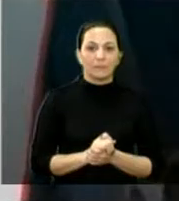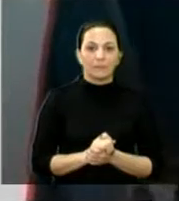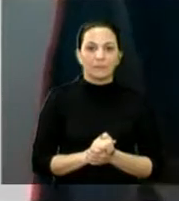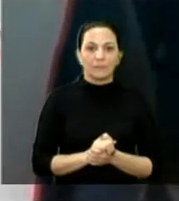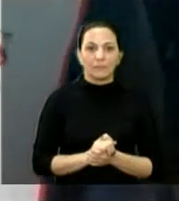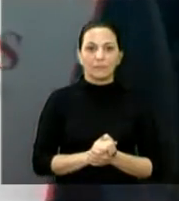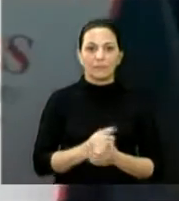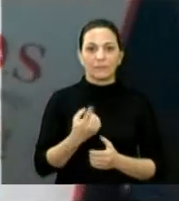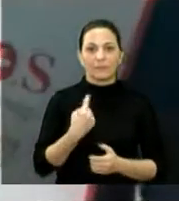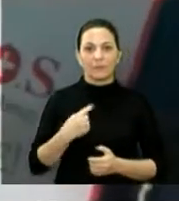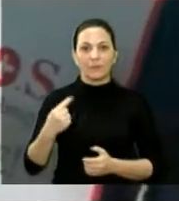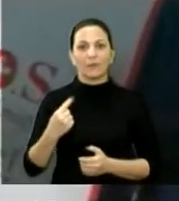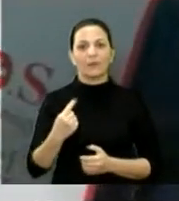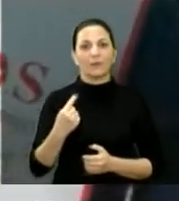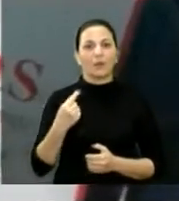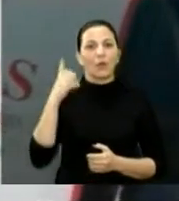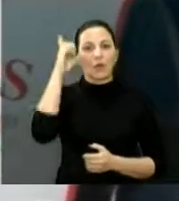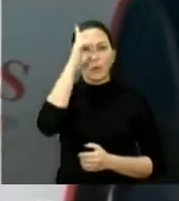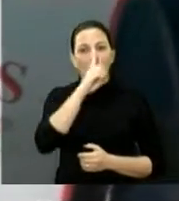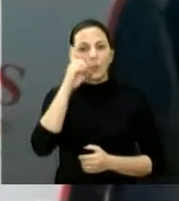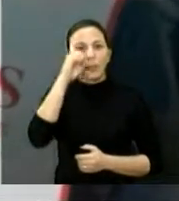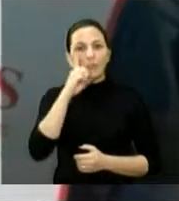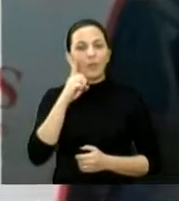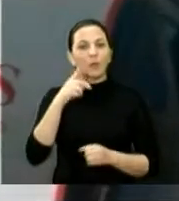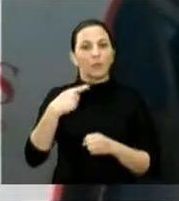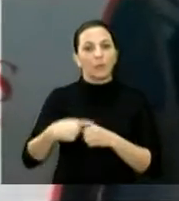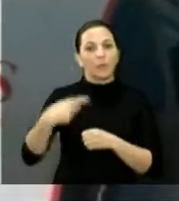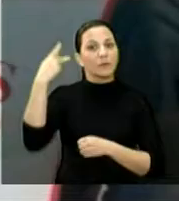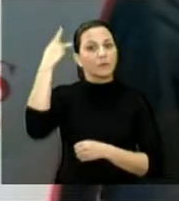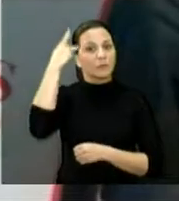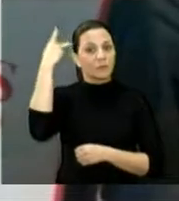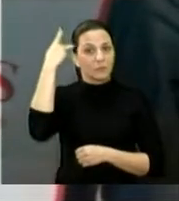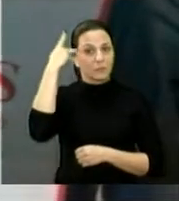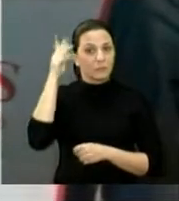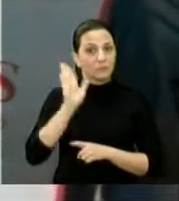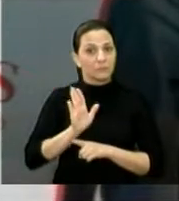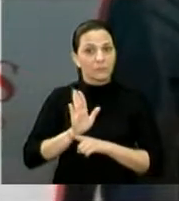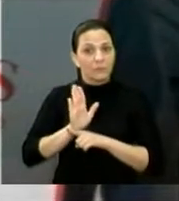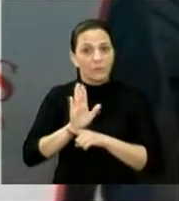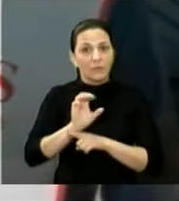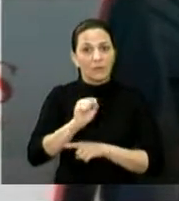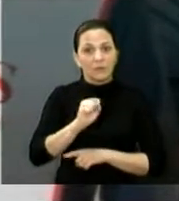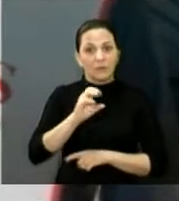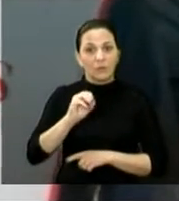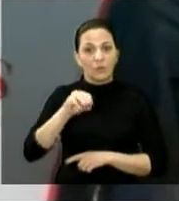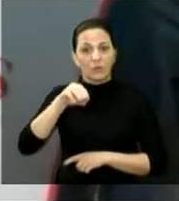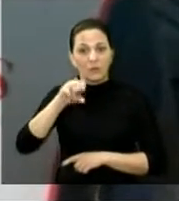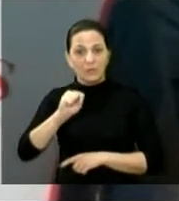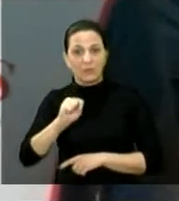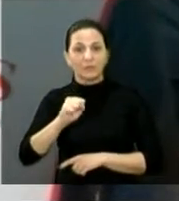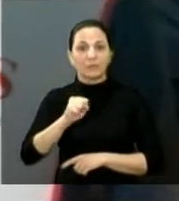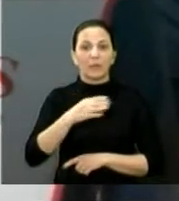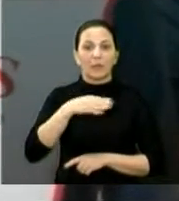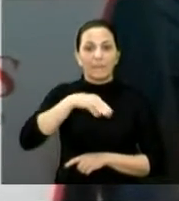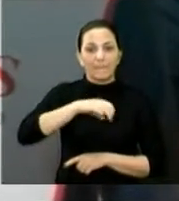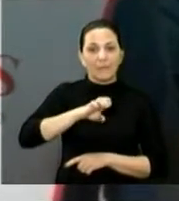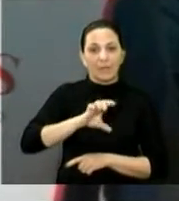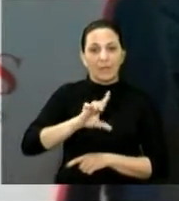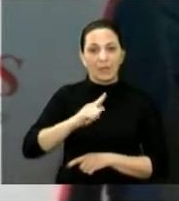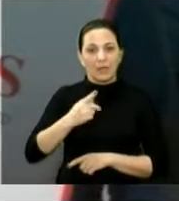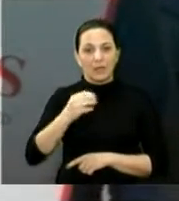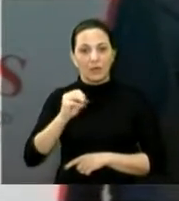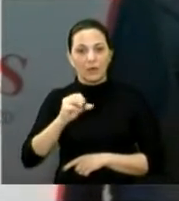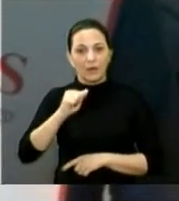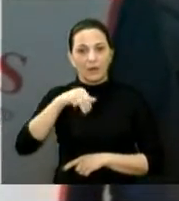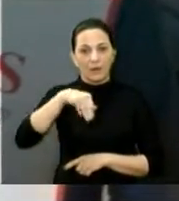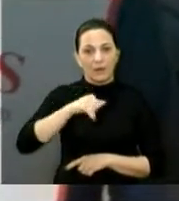Estamos aqui nesse belo domingo, no Parque São Paulo, ajudando a SOS Melhor Amigo nessa campanha de